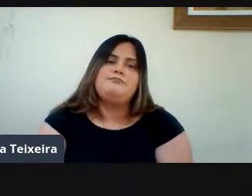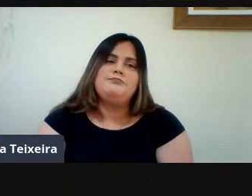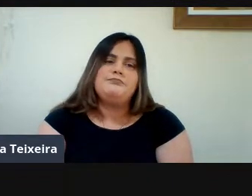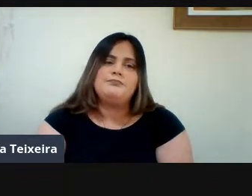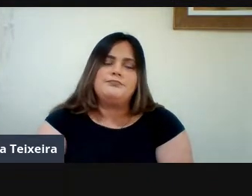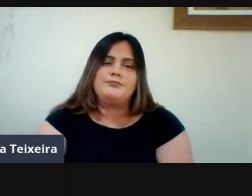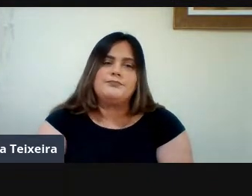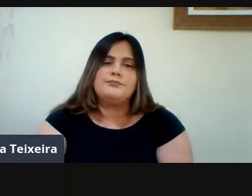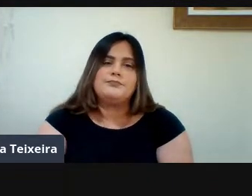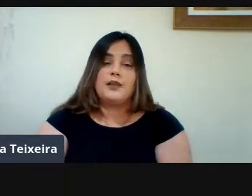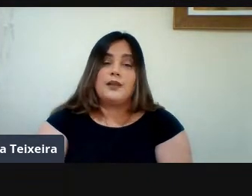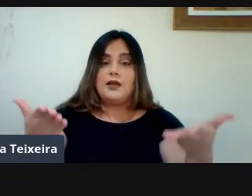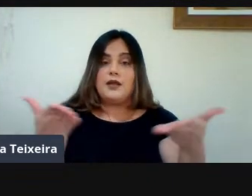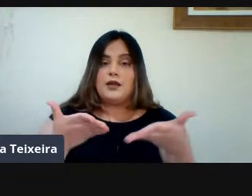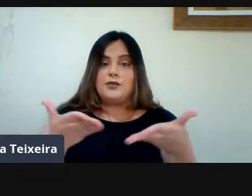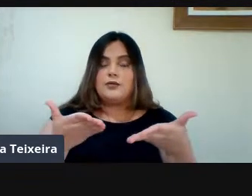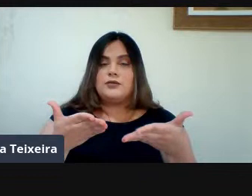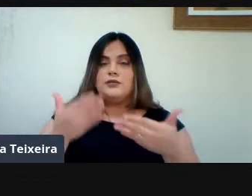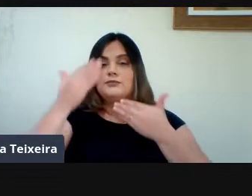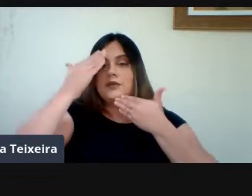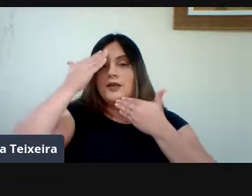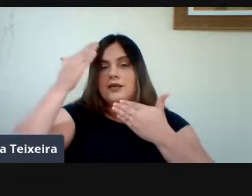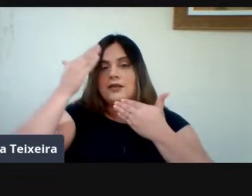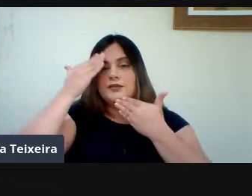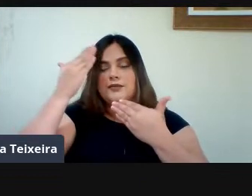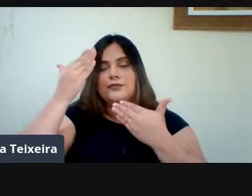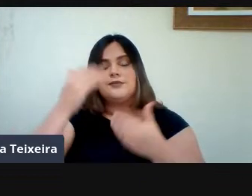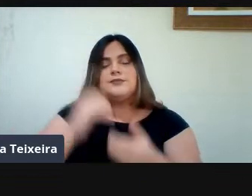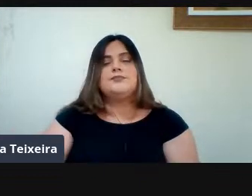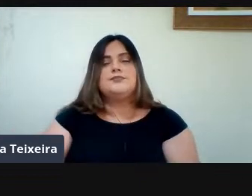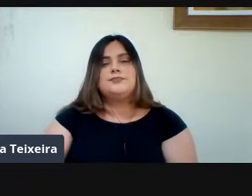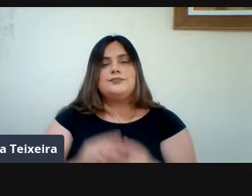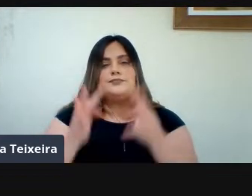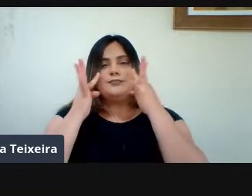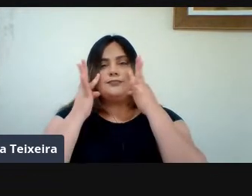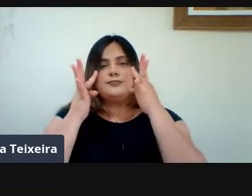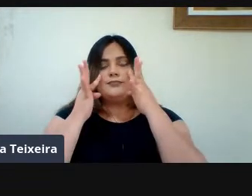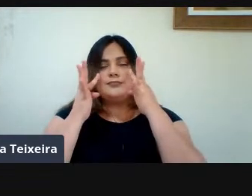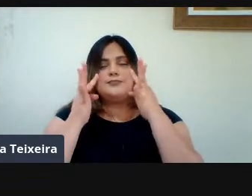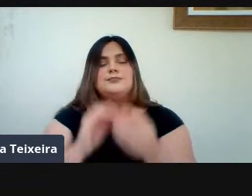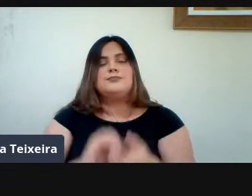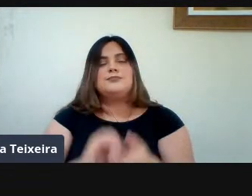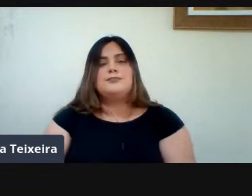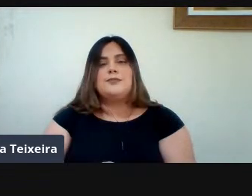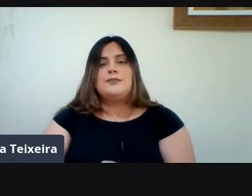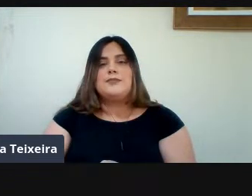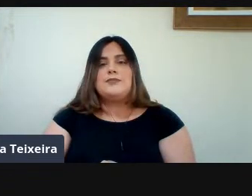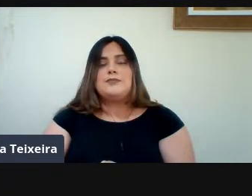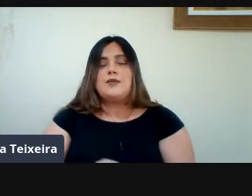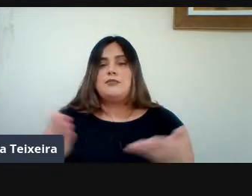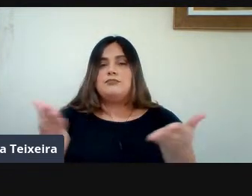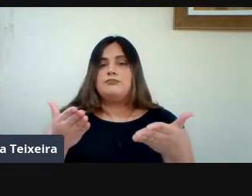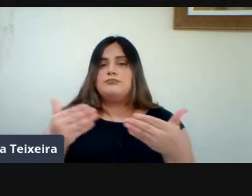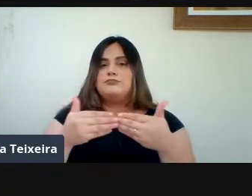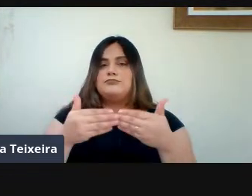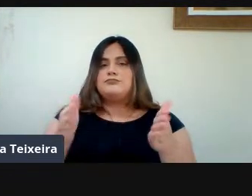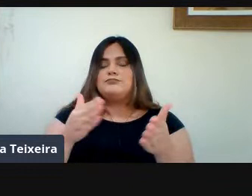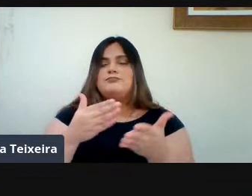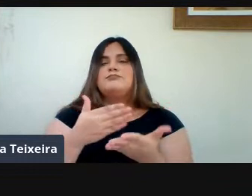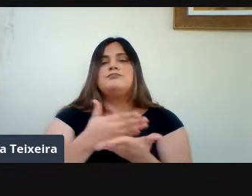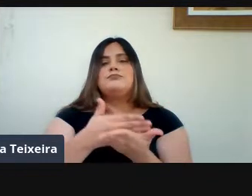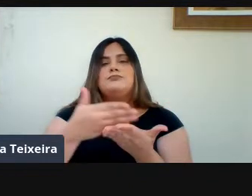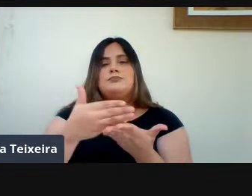Neste momento Agradecemos A sua participação Nesta cerimônia Virtual Momento Em que Desejamos Um